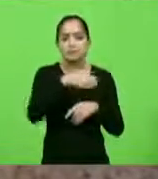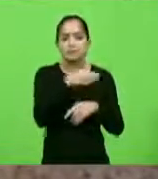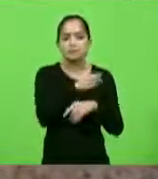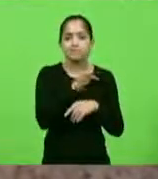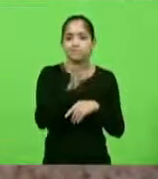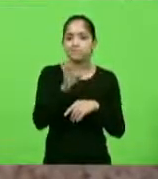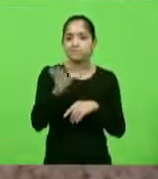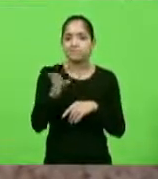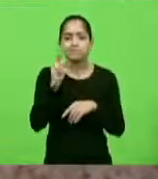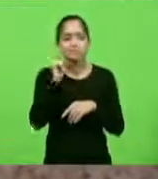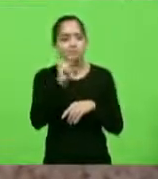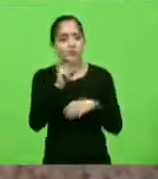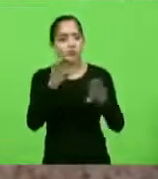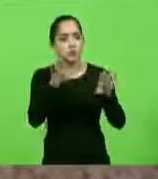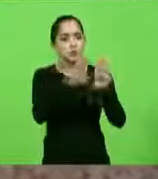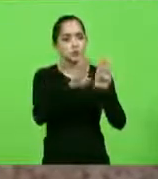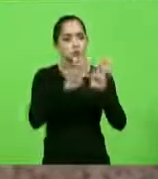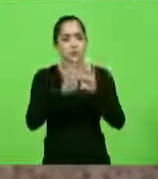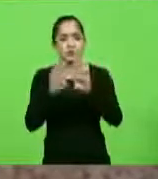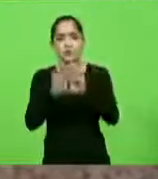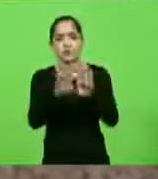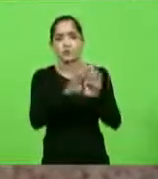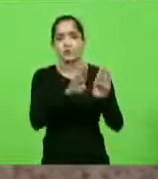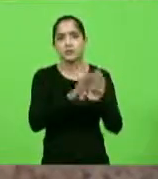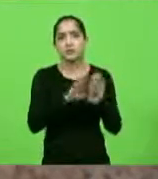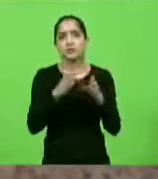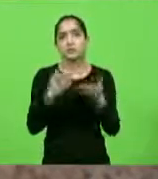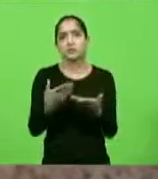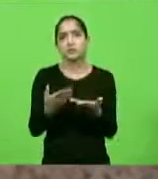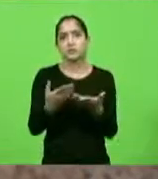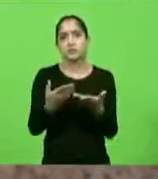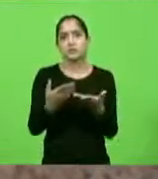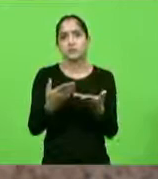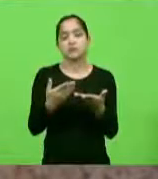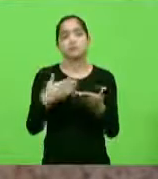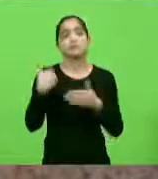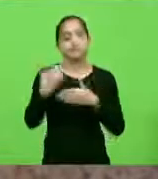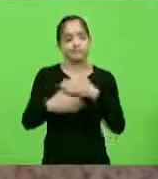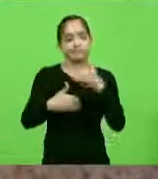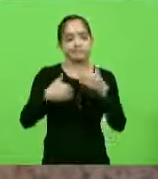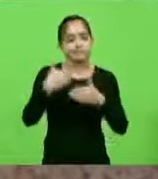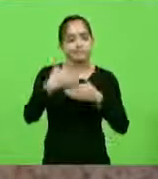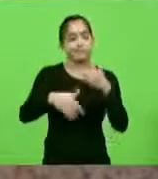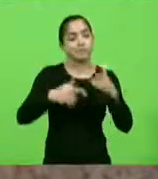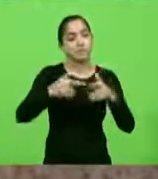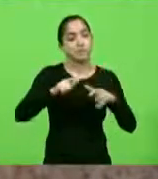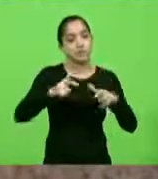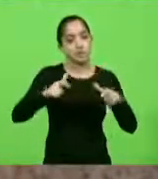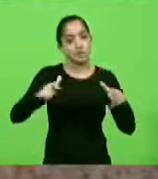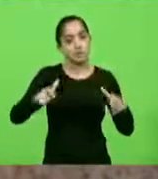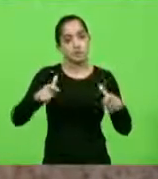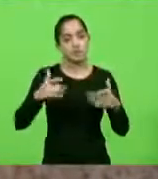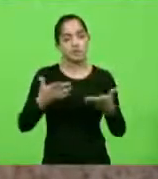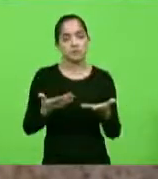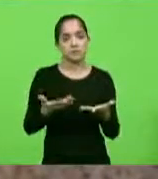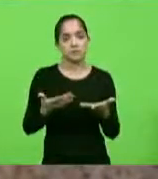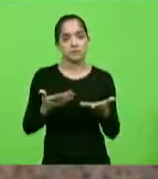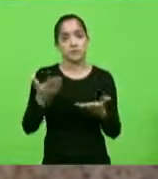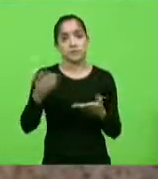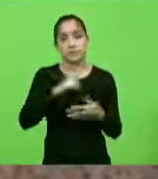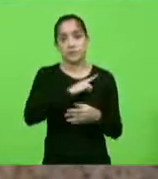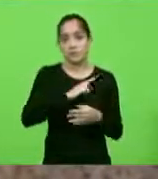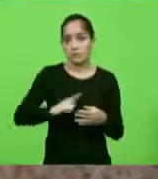encontrar esses pontos, todo mundo passando ponto, passando ponto, isso pode se repetir e aumentar cada vez mais. Então, que a